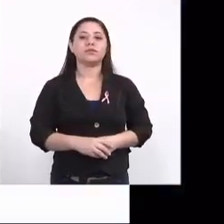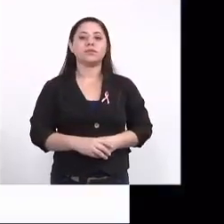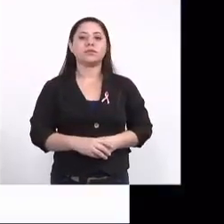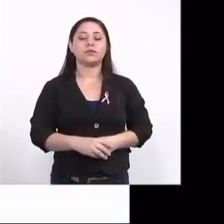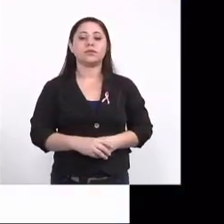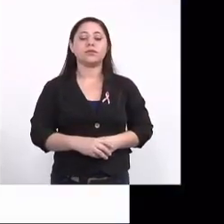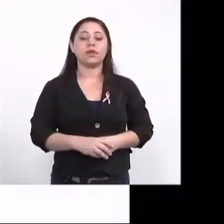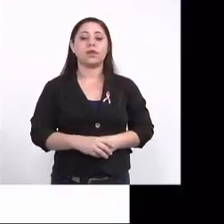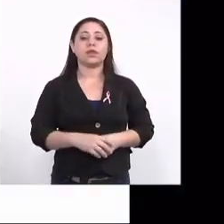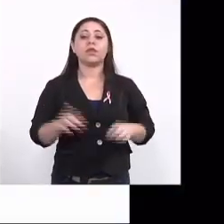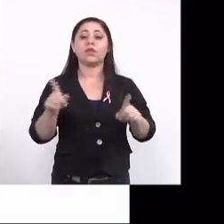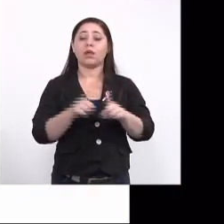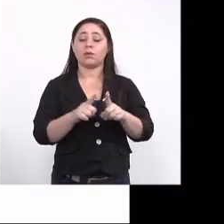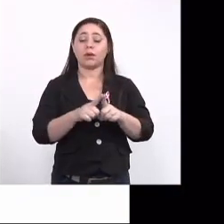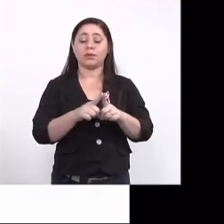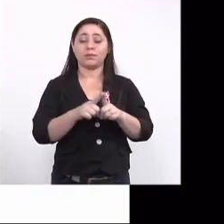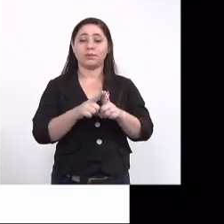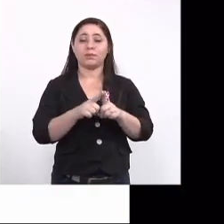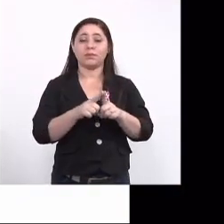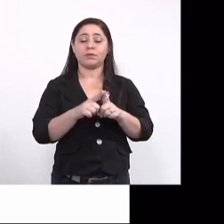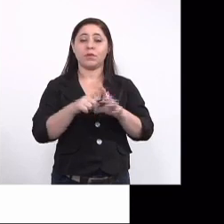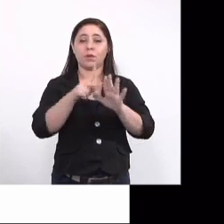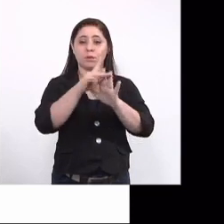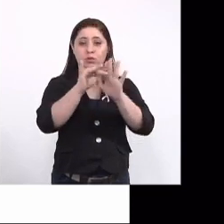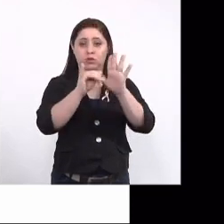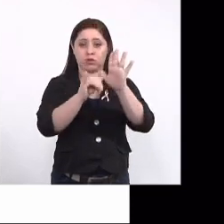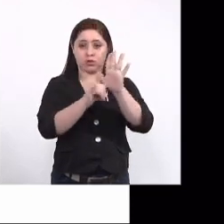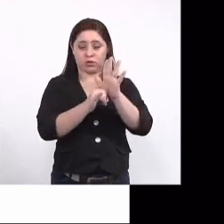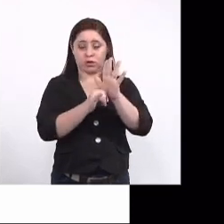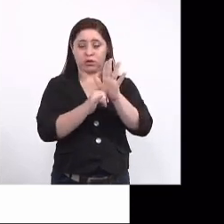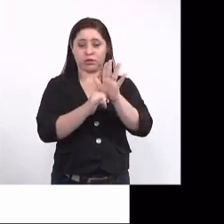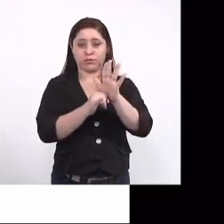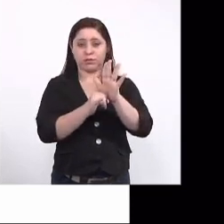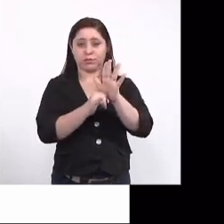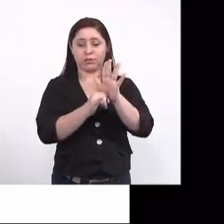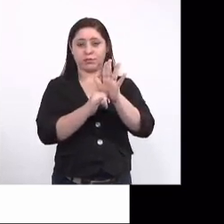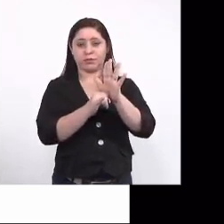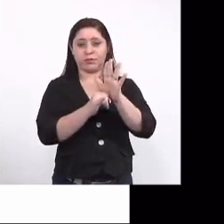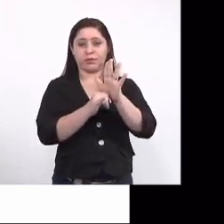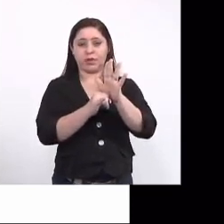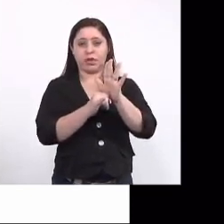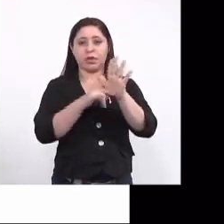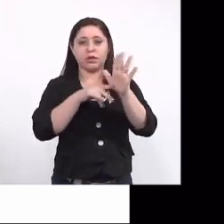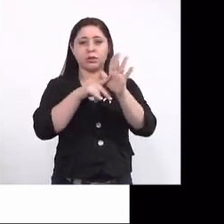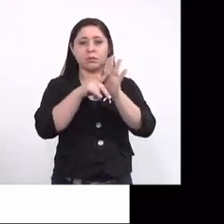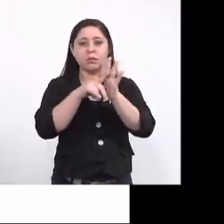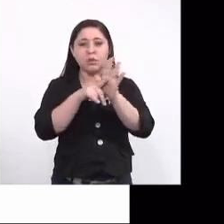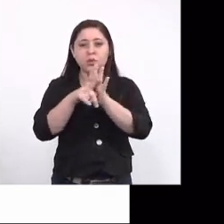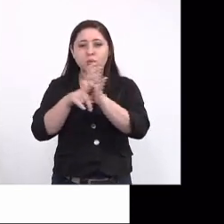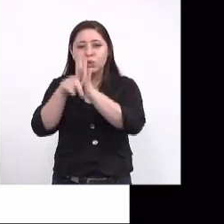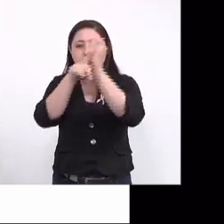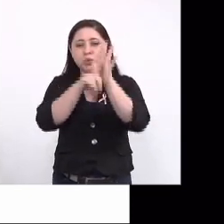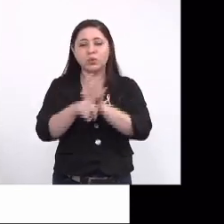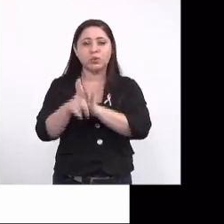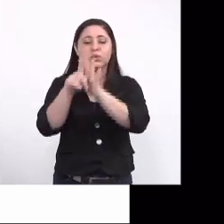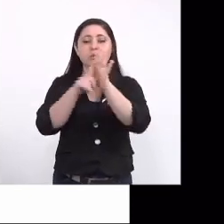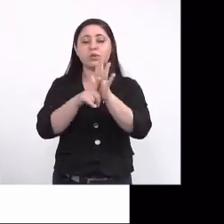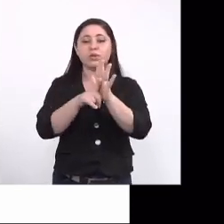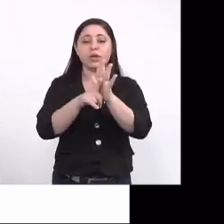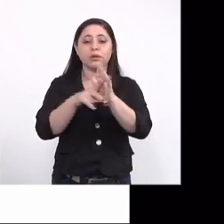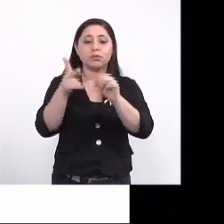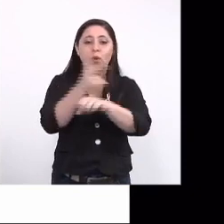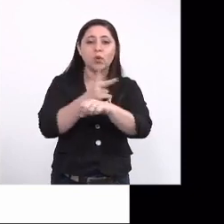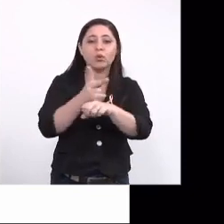Em decorrência desse projeto, já estou acabando, tá, gente? Em decorrência desse projeto, nessa busca, nessa etapa de busca ativa dessas